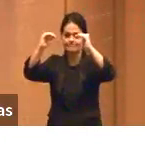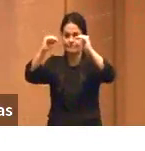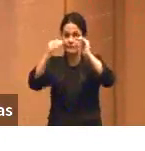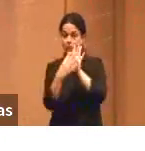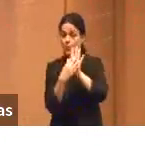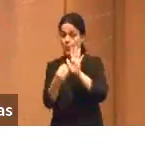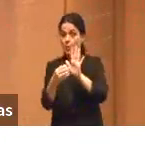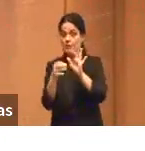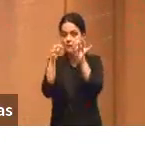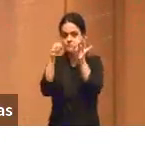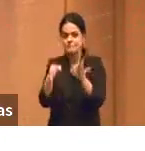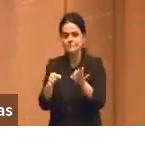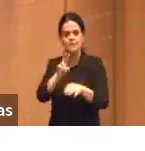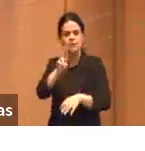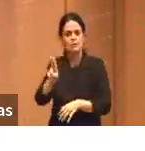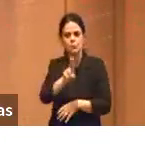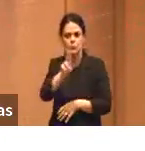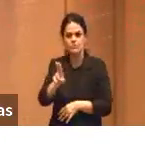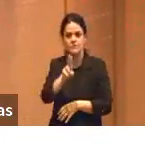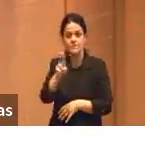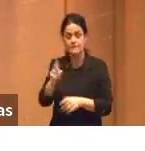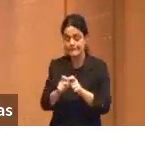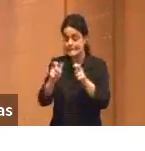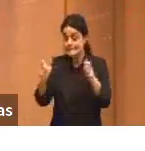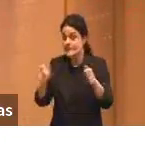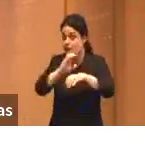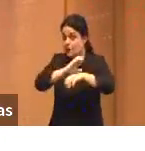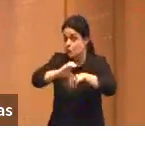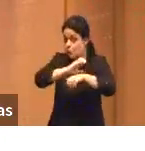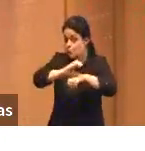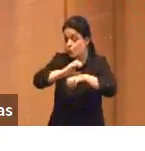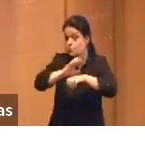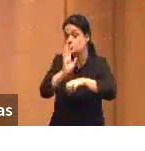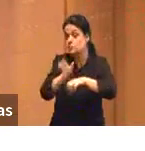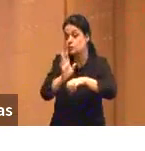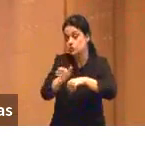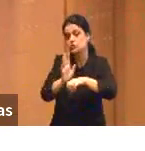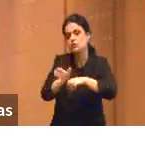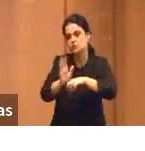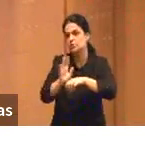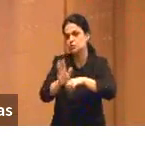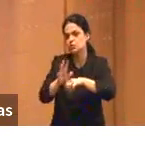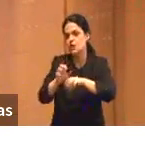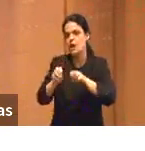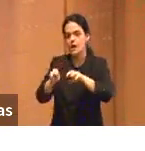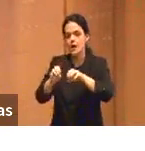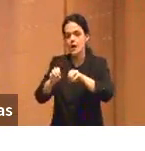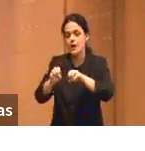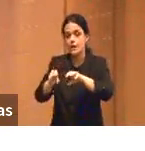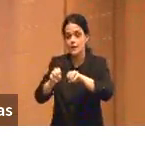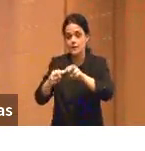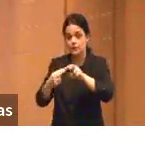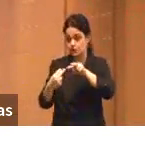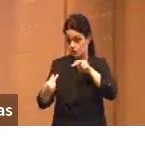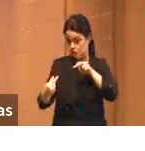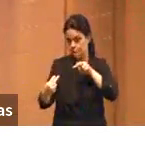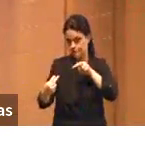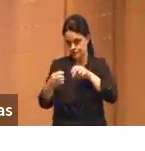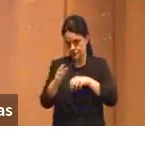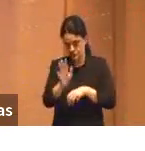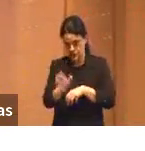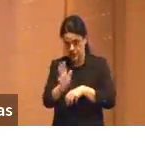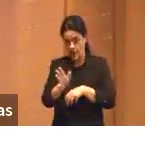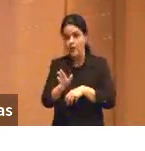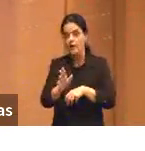obviamente, a maioria dos cursos já é educação à distância, e como uma tecnologia como a